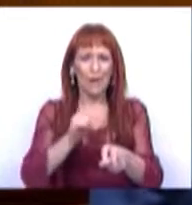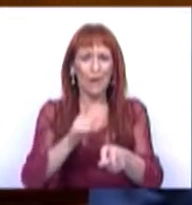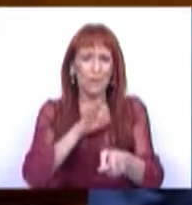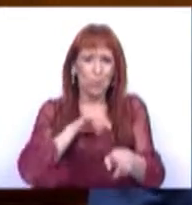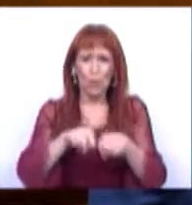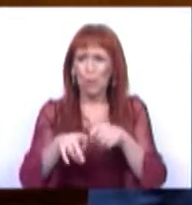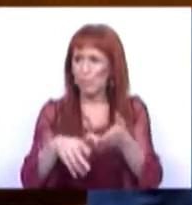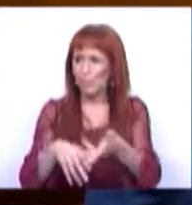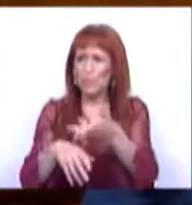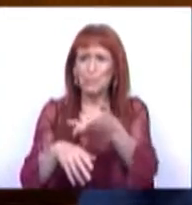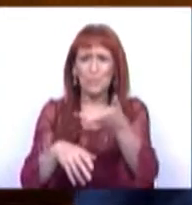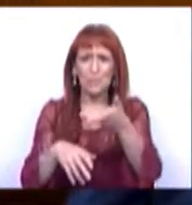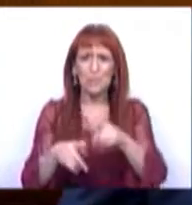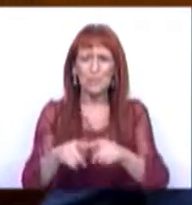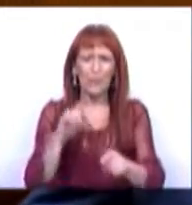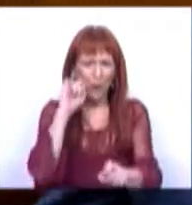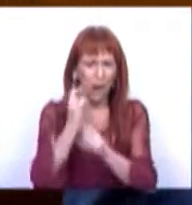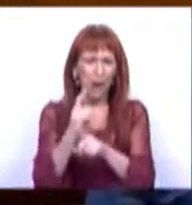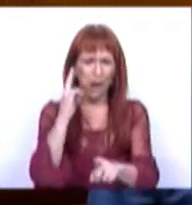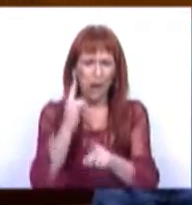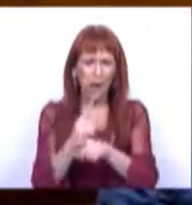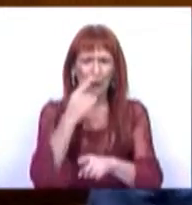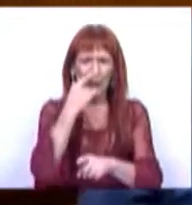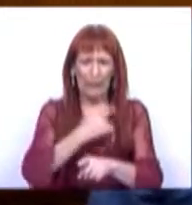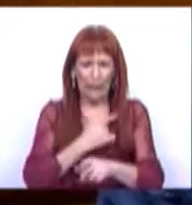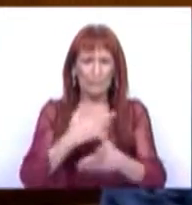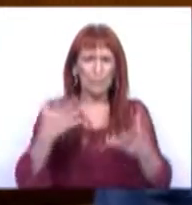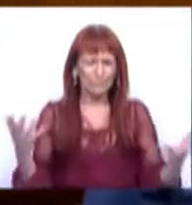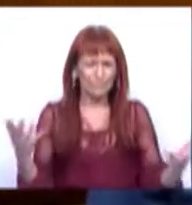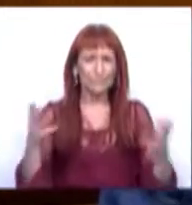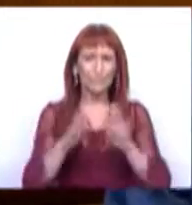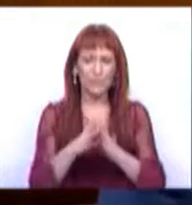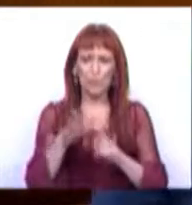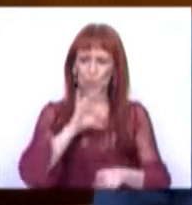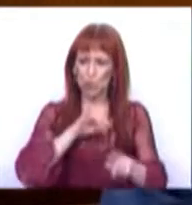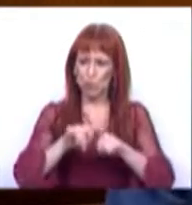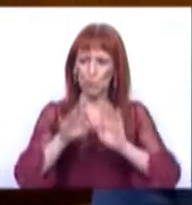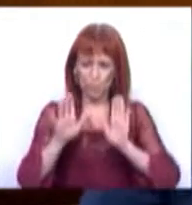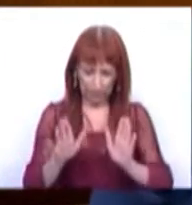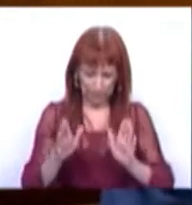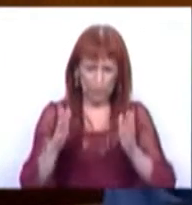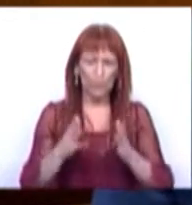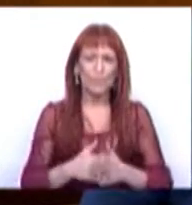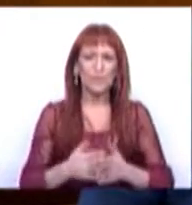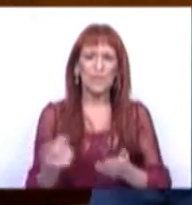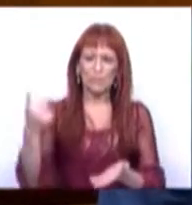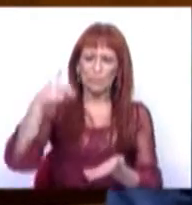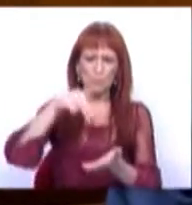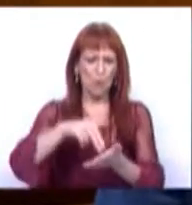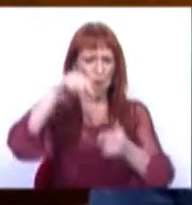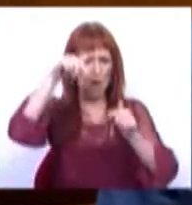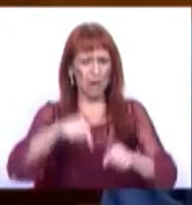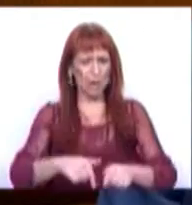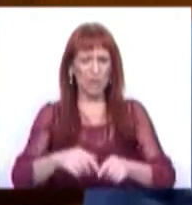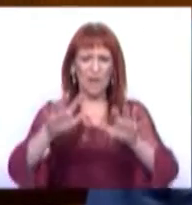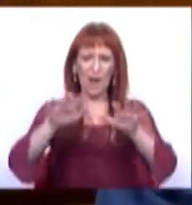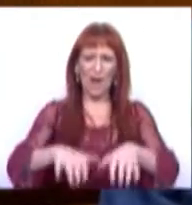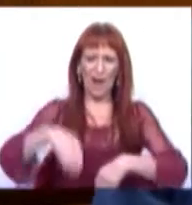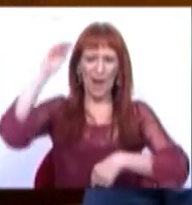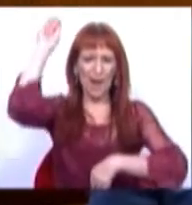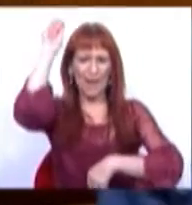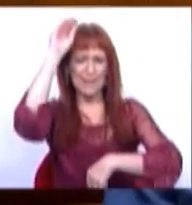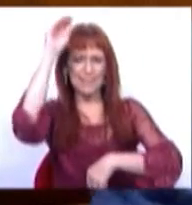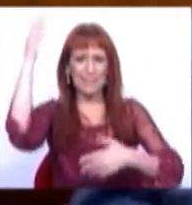o Sr. Deputado persiste nesse mesmo lapso. Ou seja, o Sr. Deputado veio aqui à Assembleia da